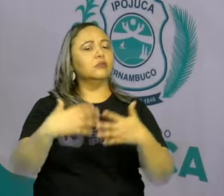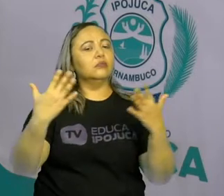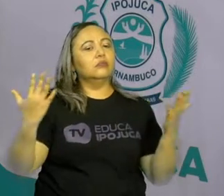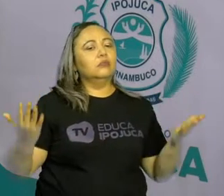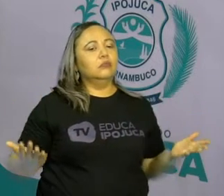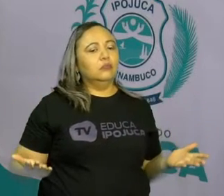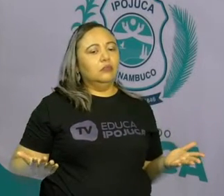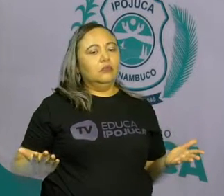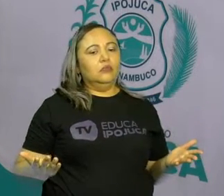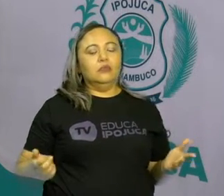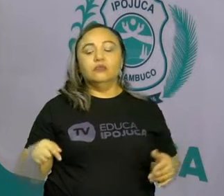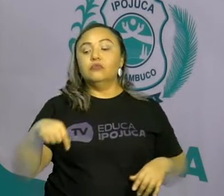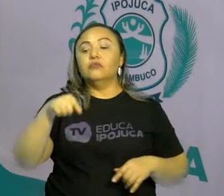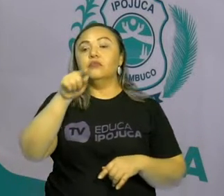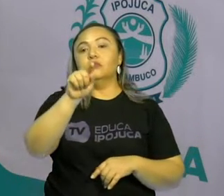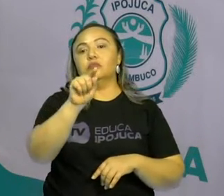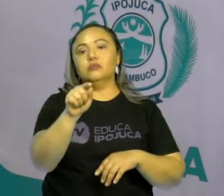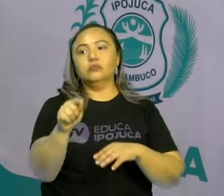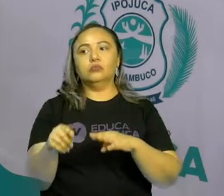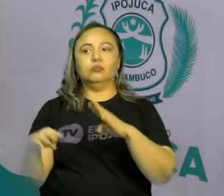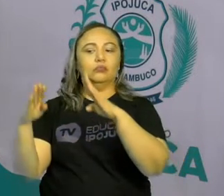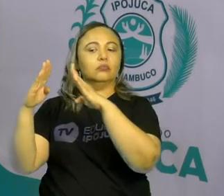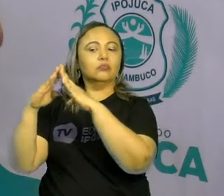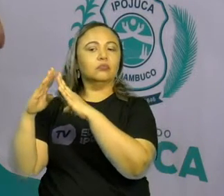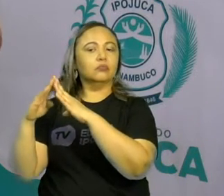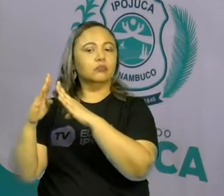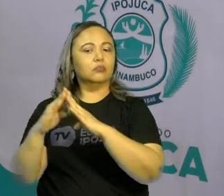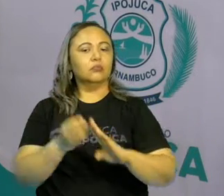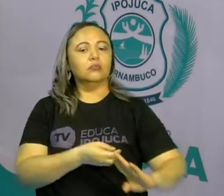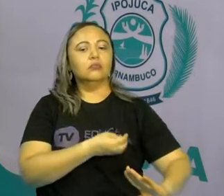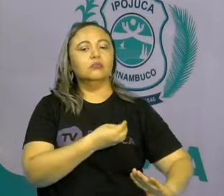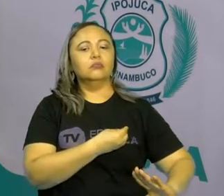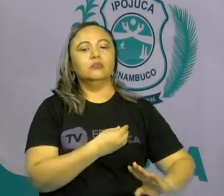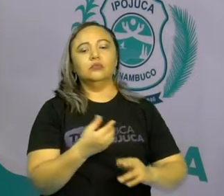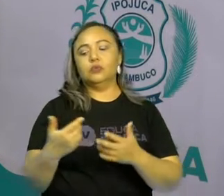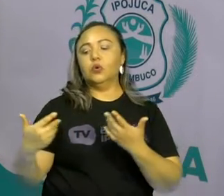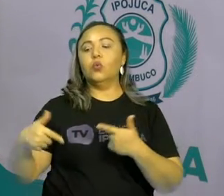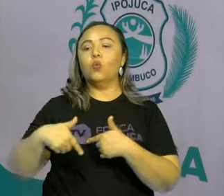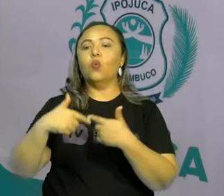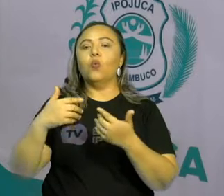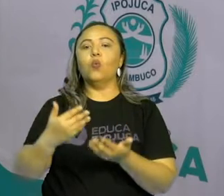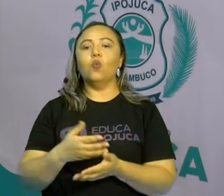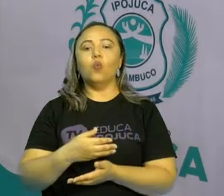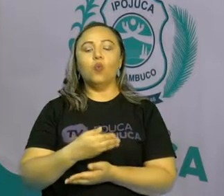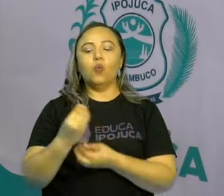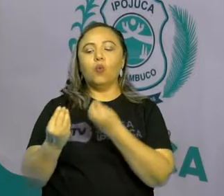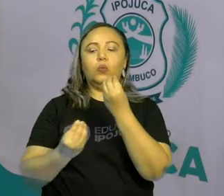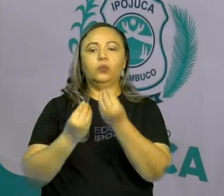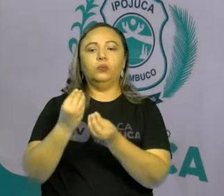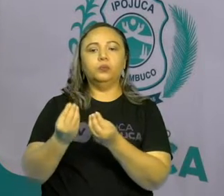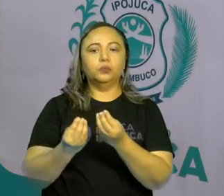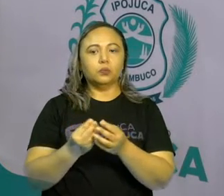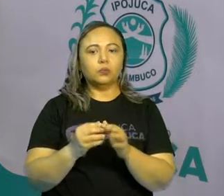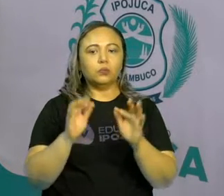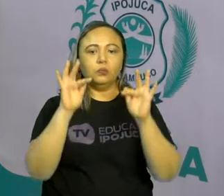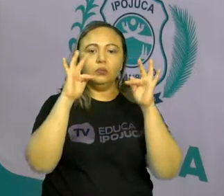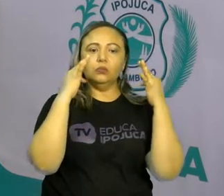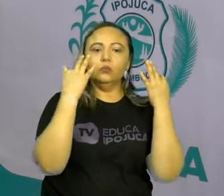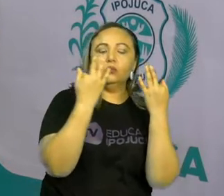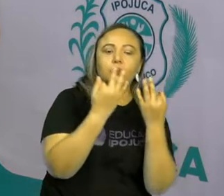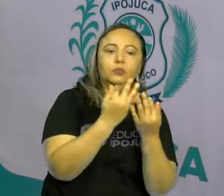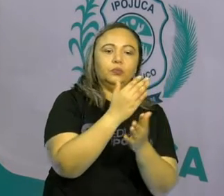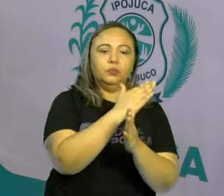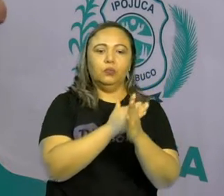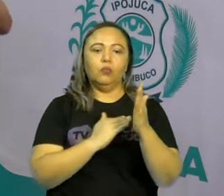espaço que você mora, você mora aí há muito tempo, você já se mudou, toda a sua família mora com